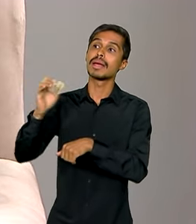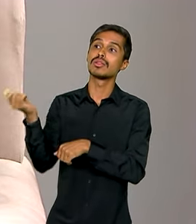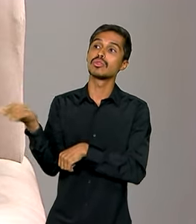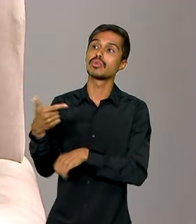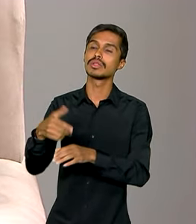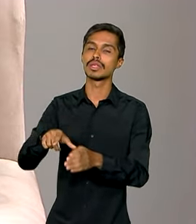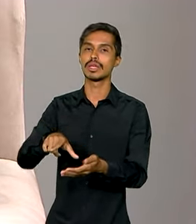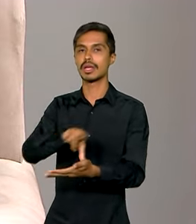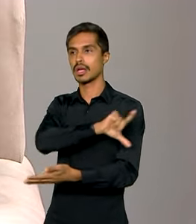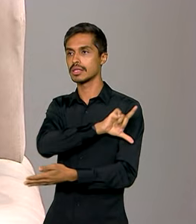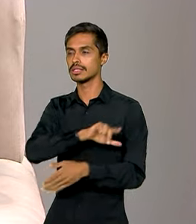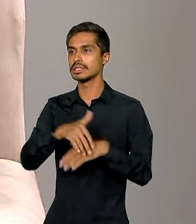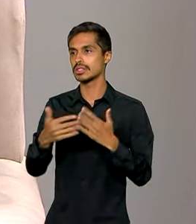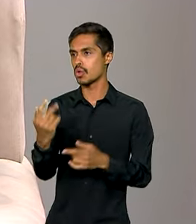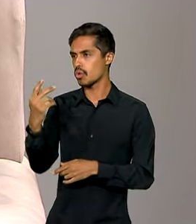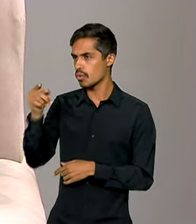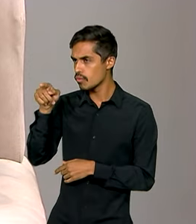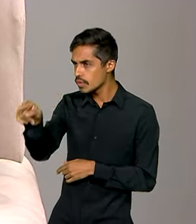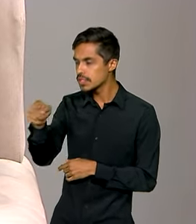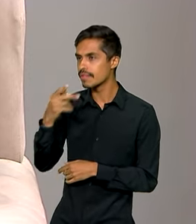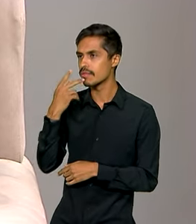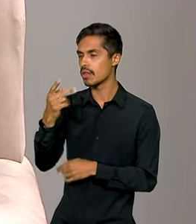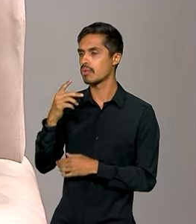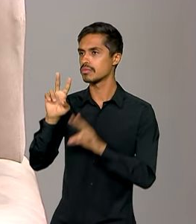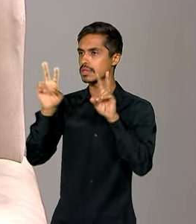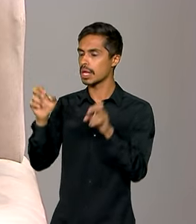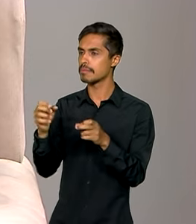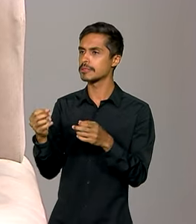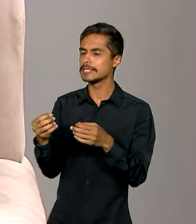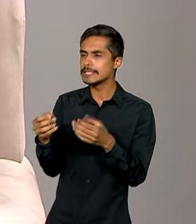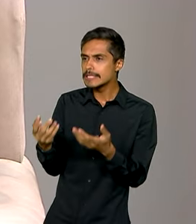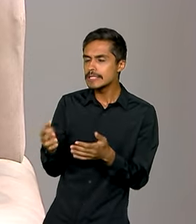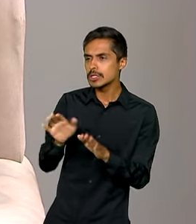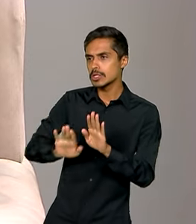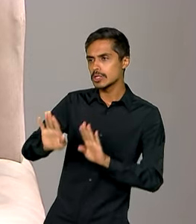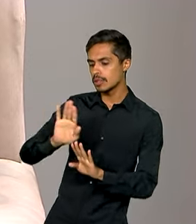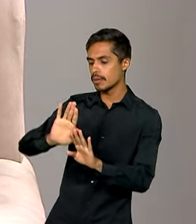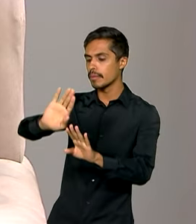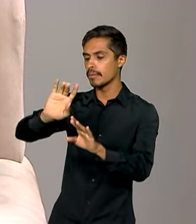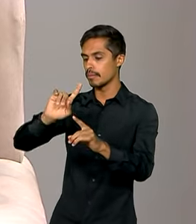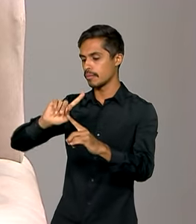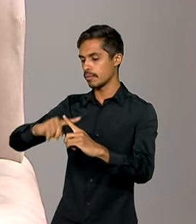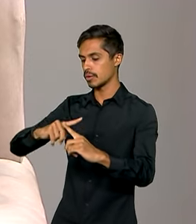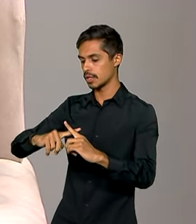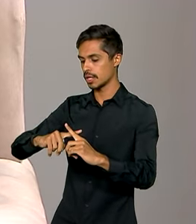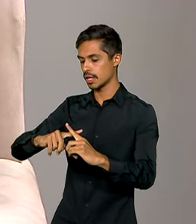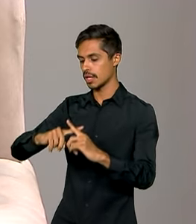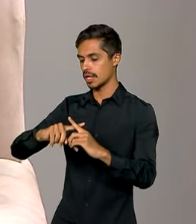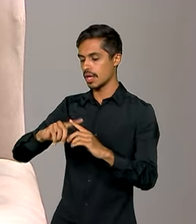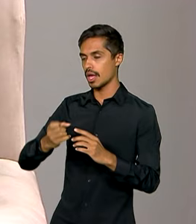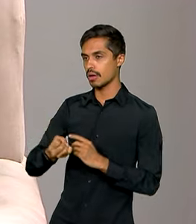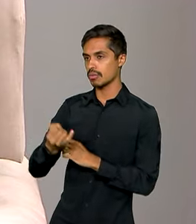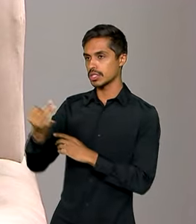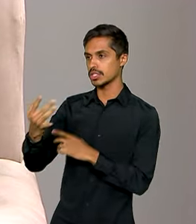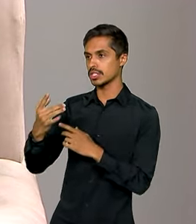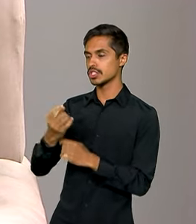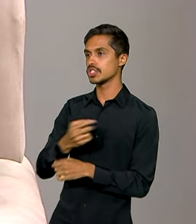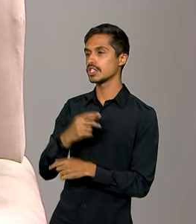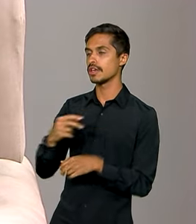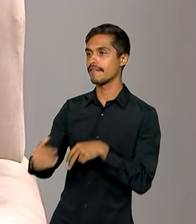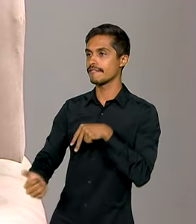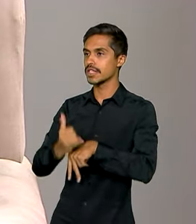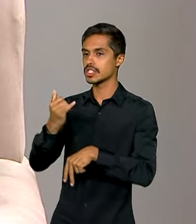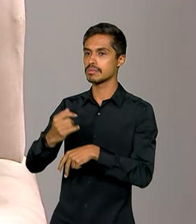anteriores. E o senhor tocou num ponto bastante sensível, que é justamente a diminuição do número de vítimas fatais.